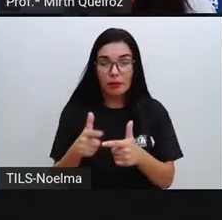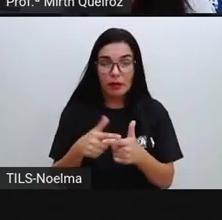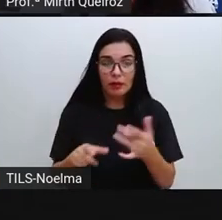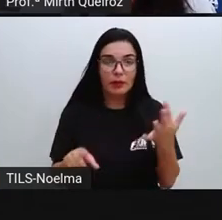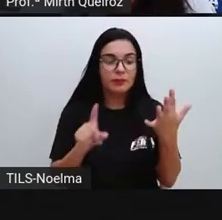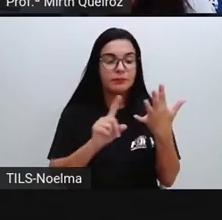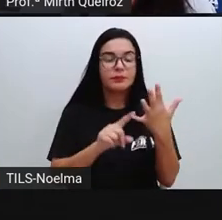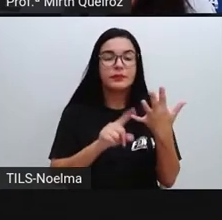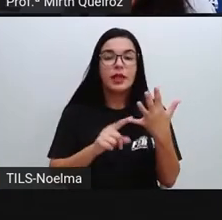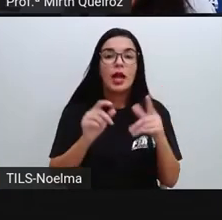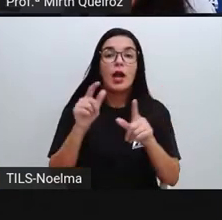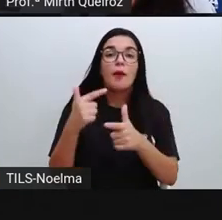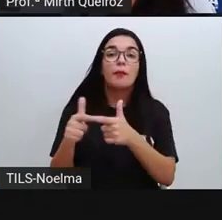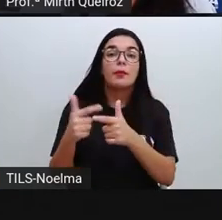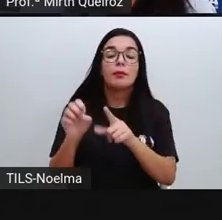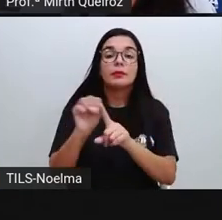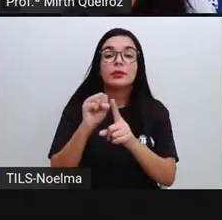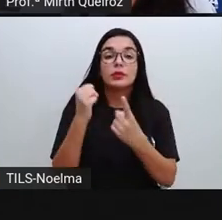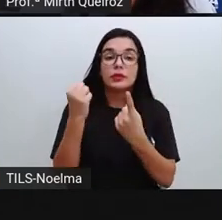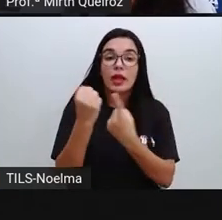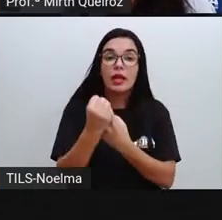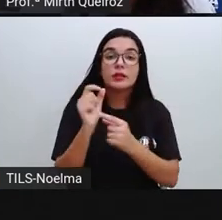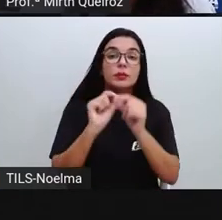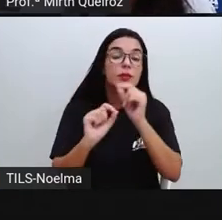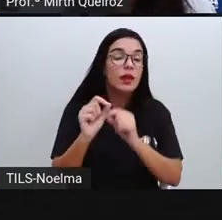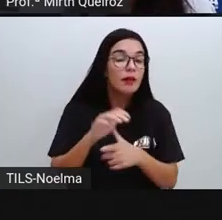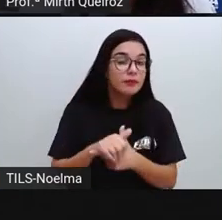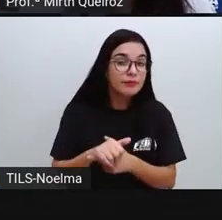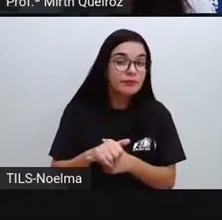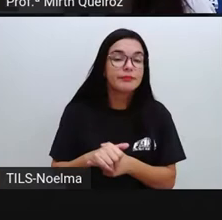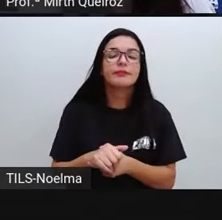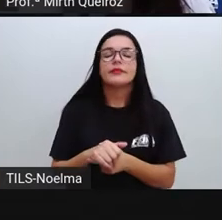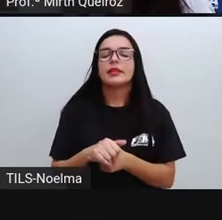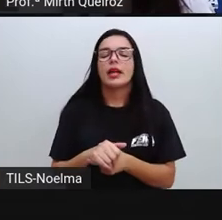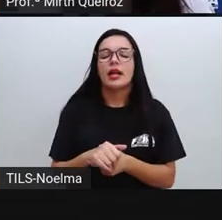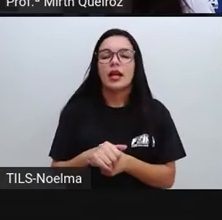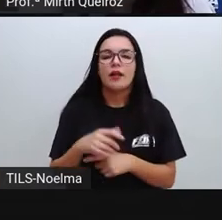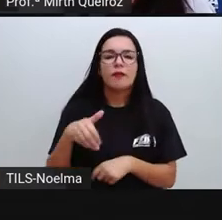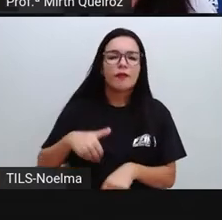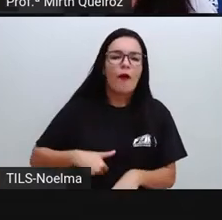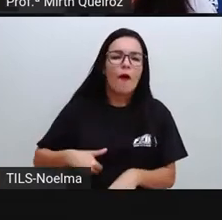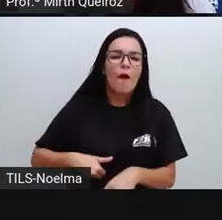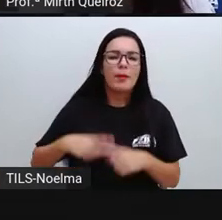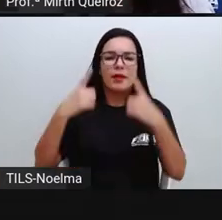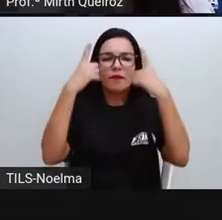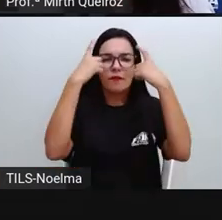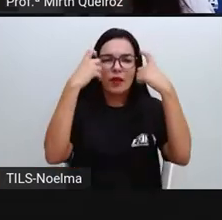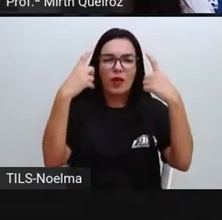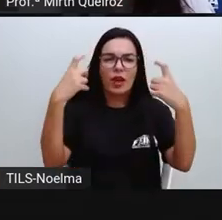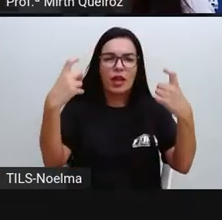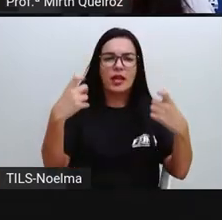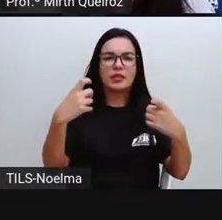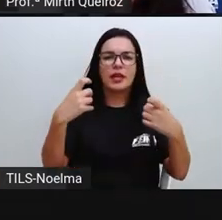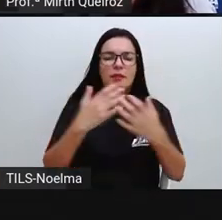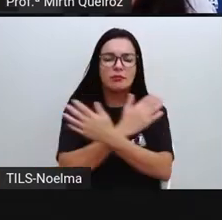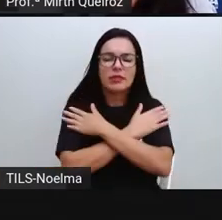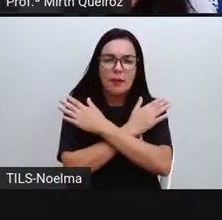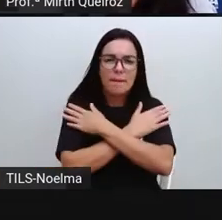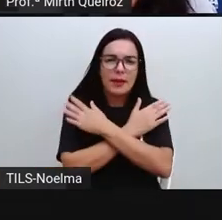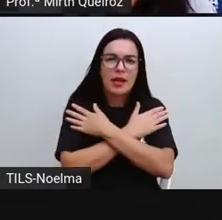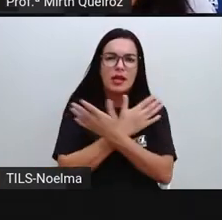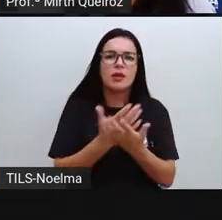Nós temos problemas sociais, como eu disse para vocês, problemas de fome, violência, desemprego.